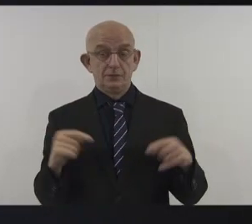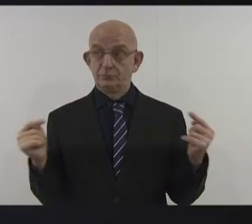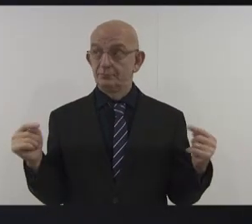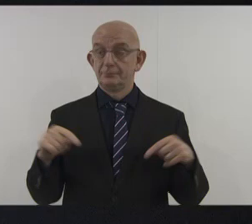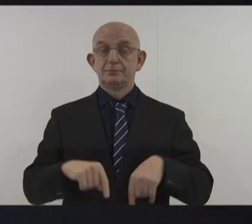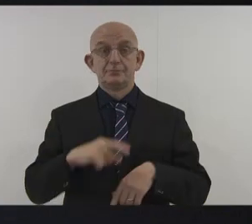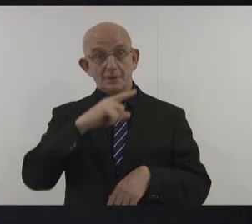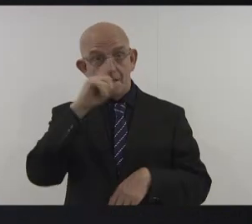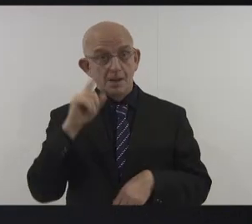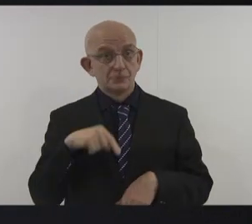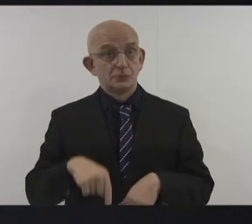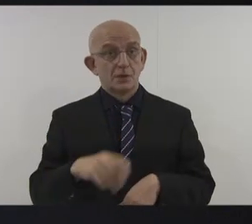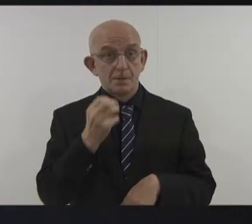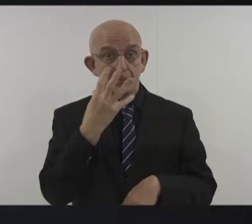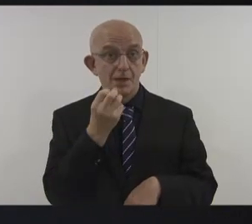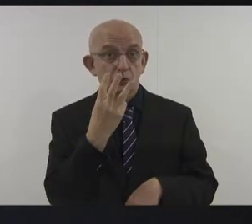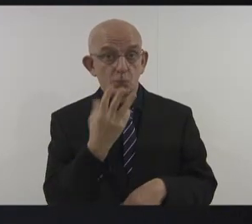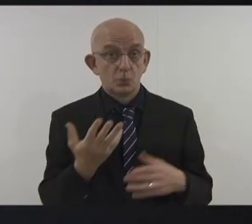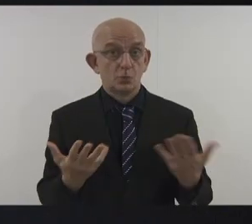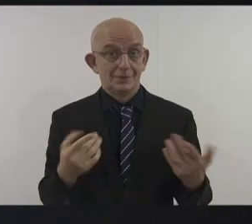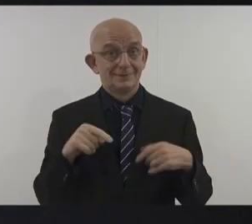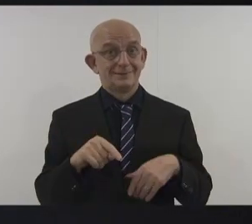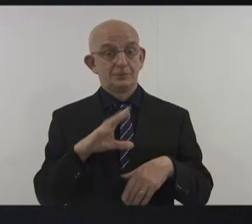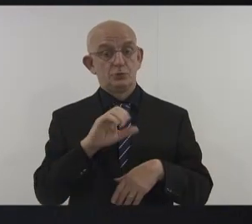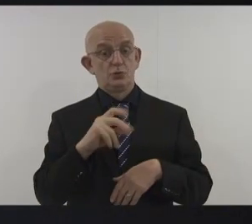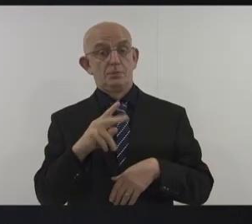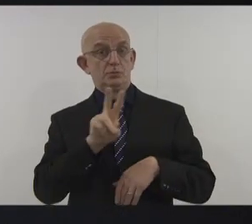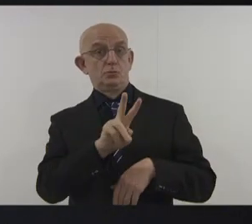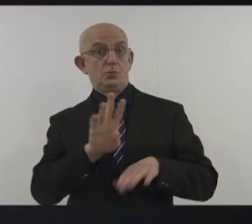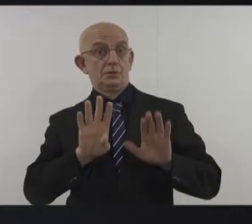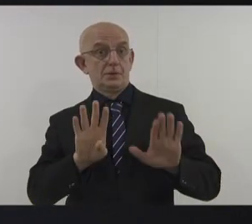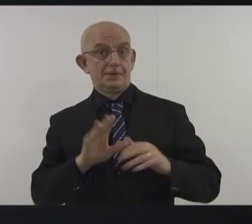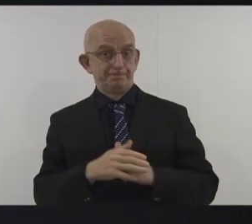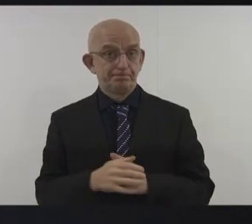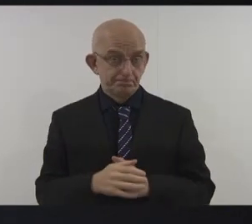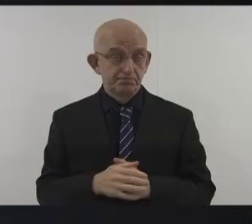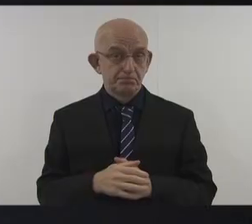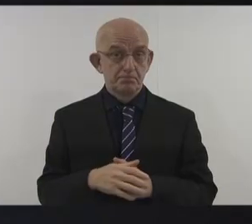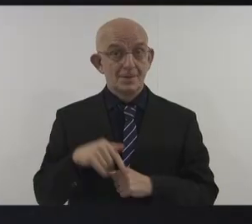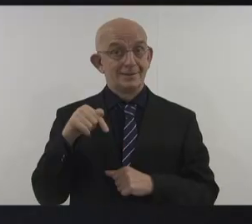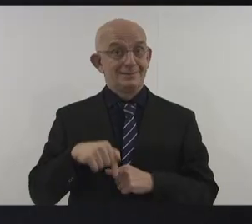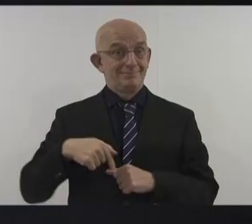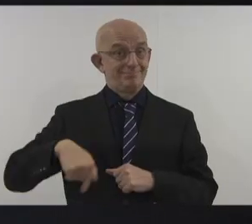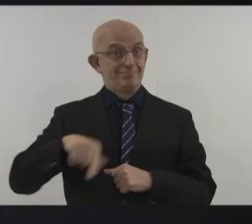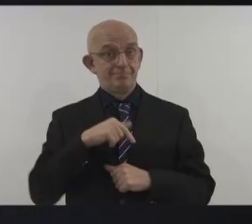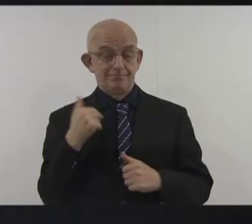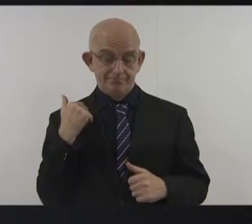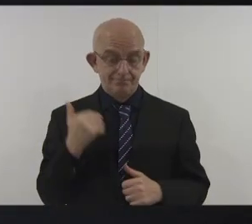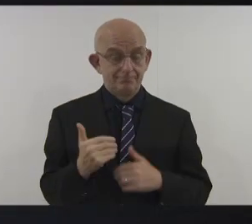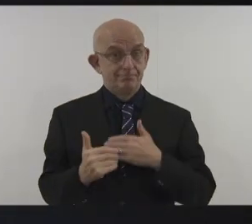das etapas desse caminho representa avanços e hesitações do